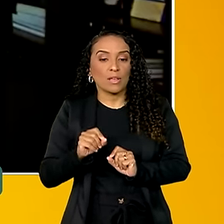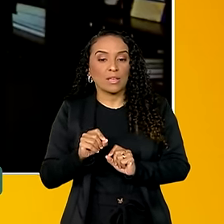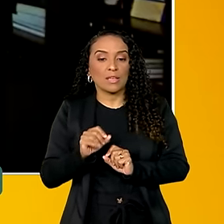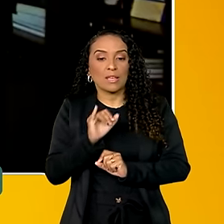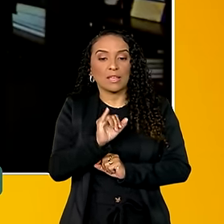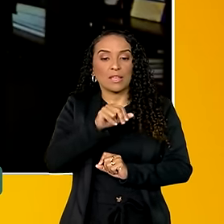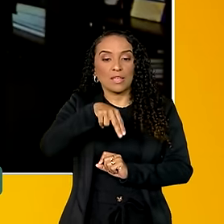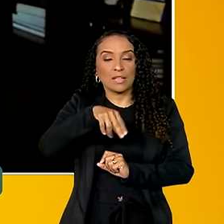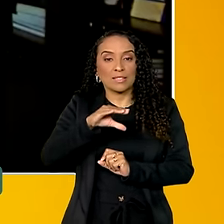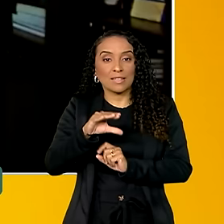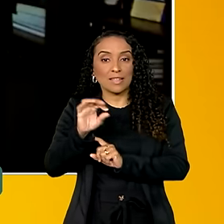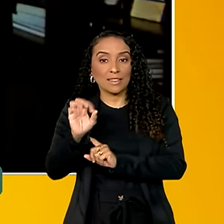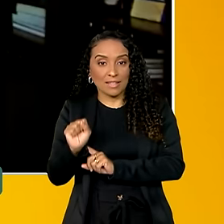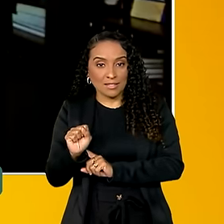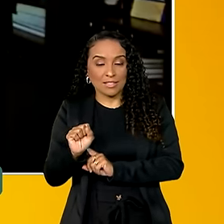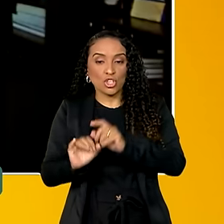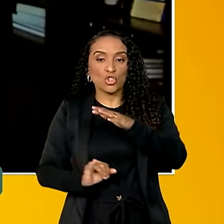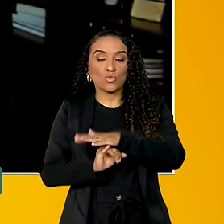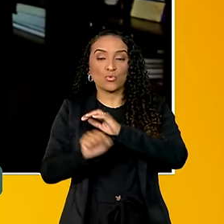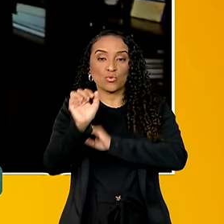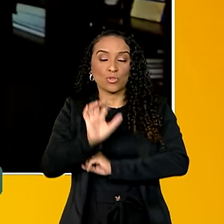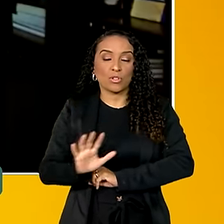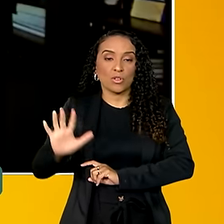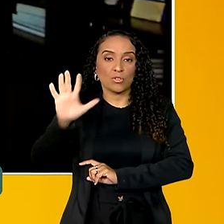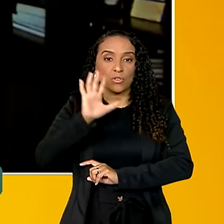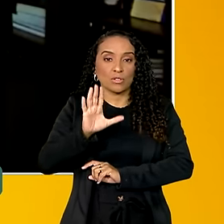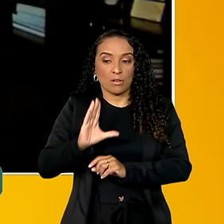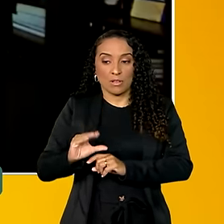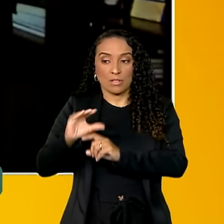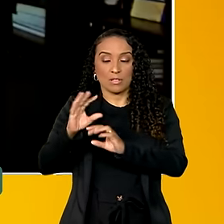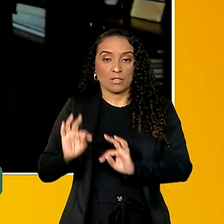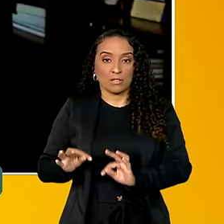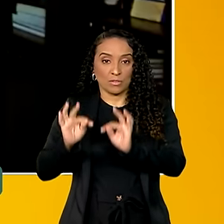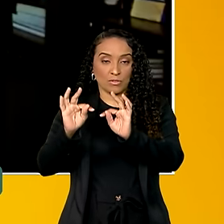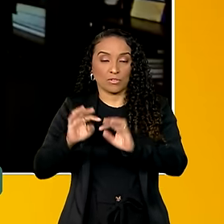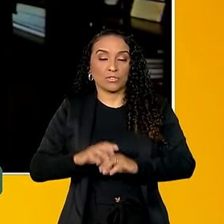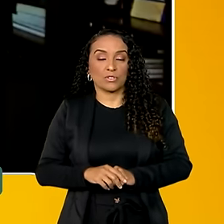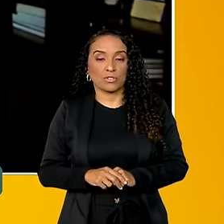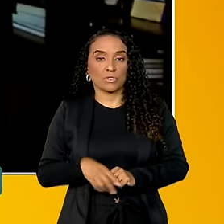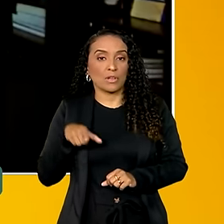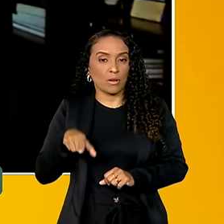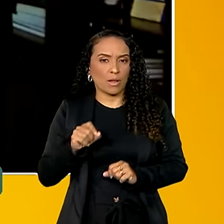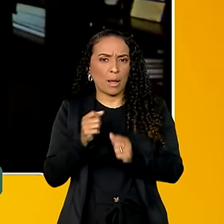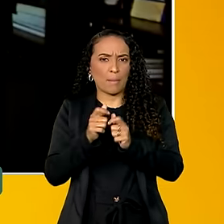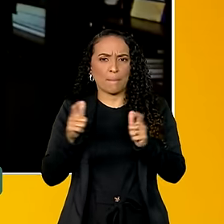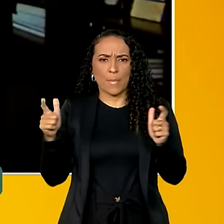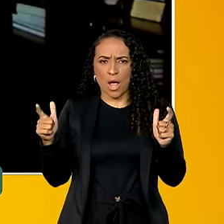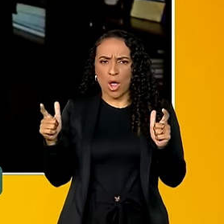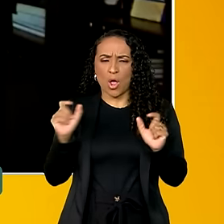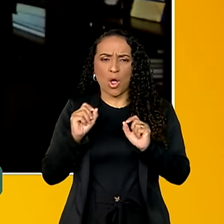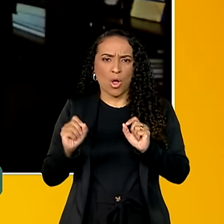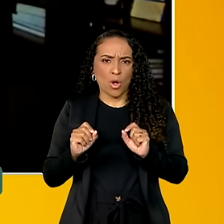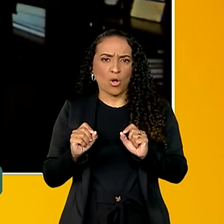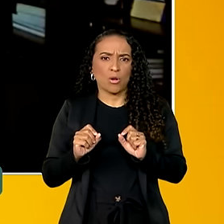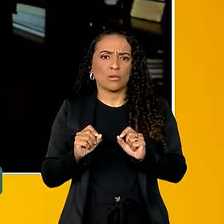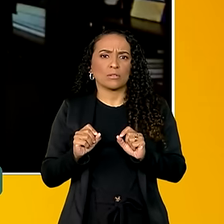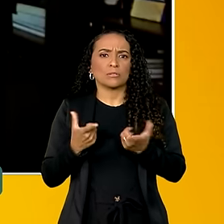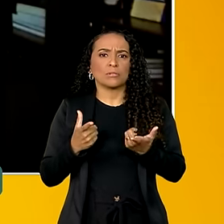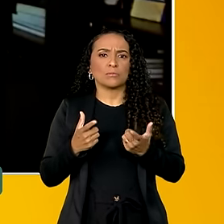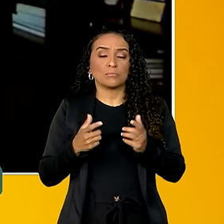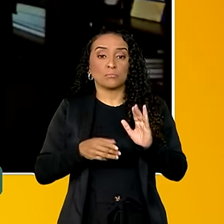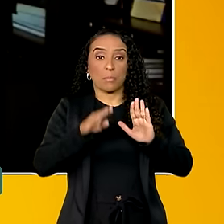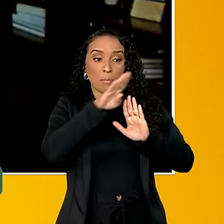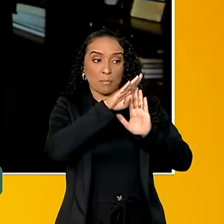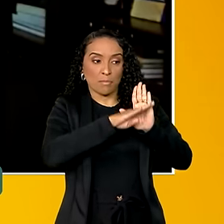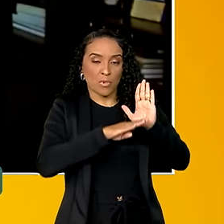INCTs, são Institutos Nacionais de Ciência e Tecnologia, que é o maior programa